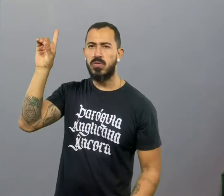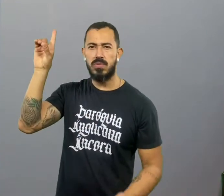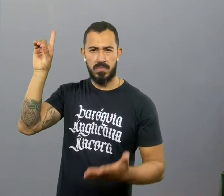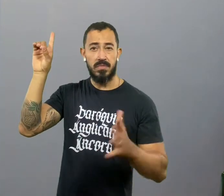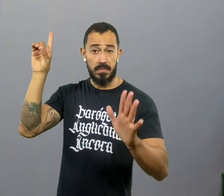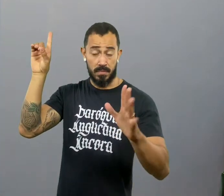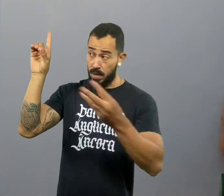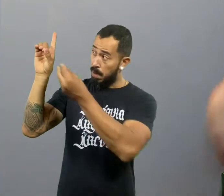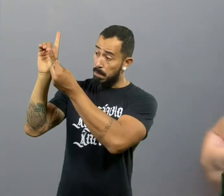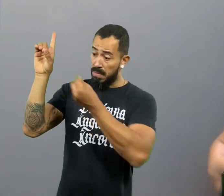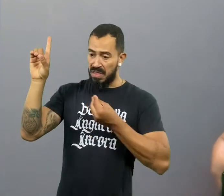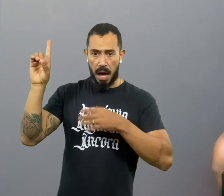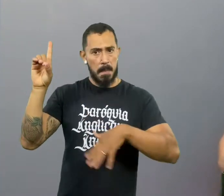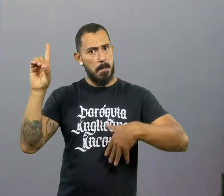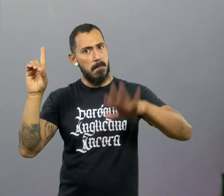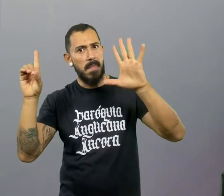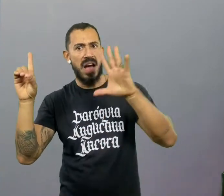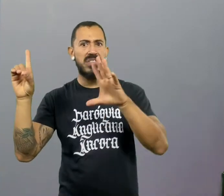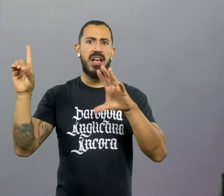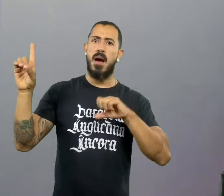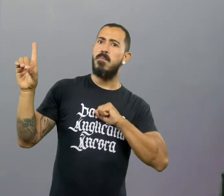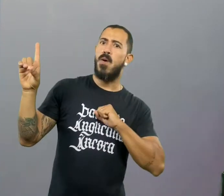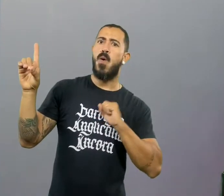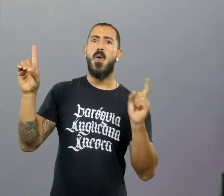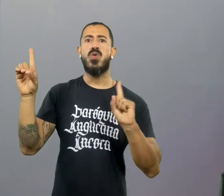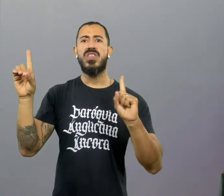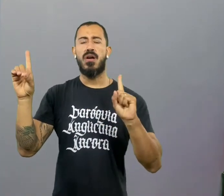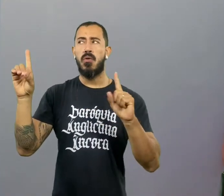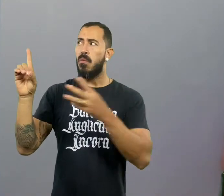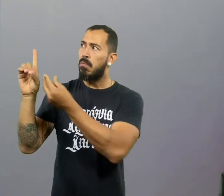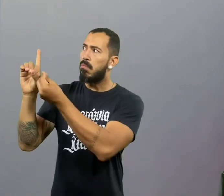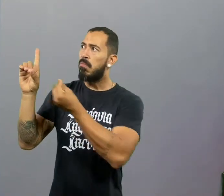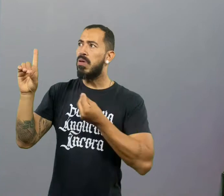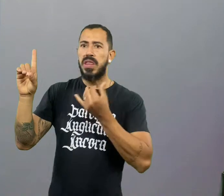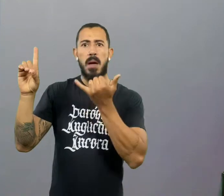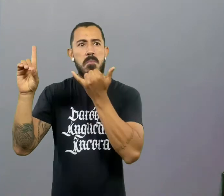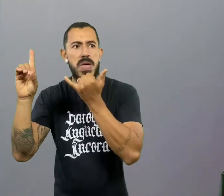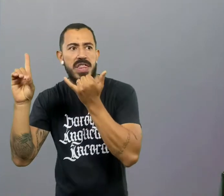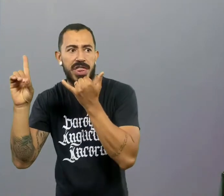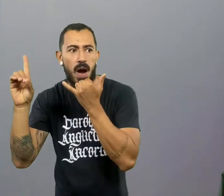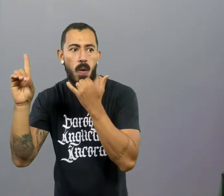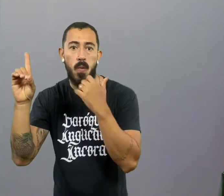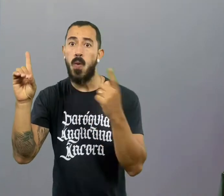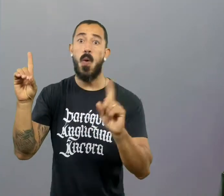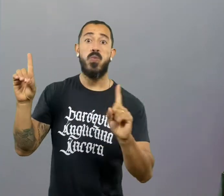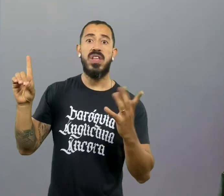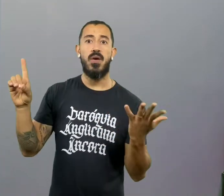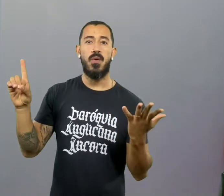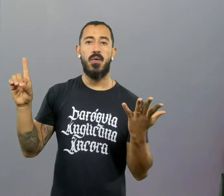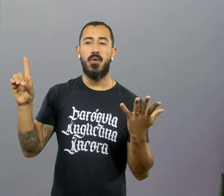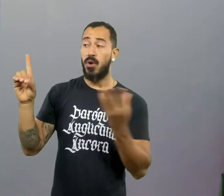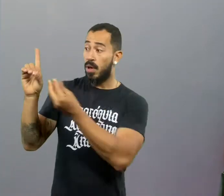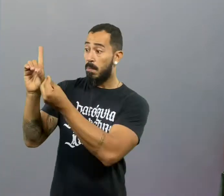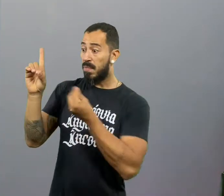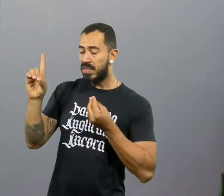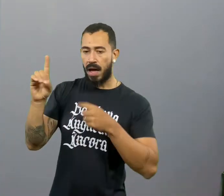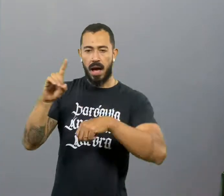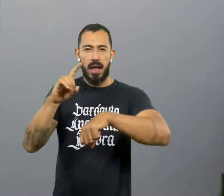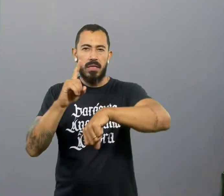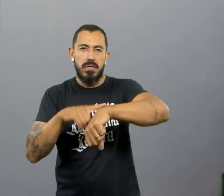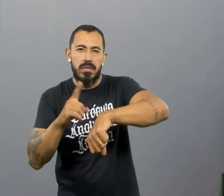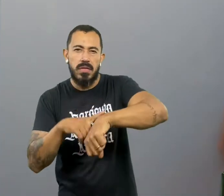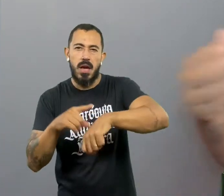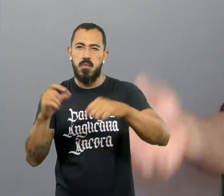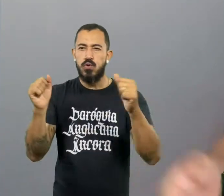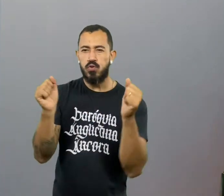tarefas me levam a amar mais. Essas tarefas incluem aqui o perdão. Essas tarefas incluem aqui ter tempo com Deus. Enquanto